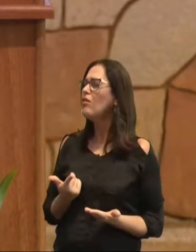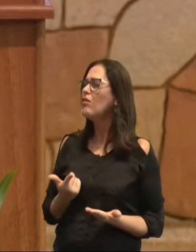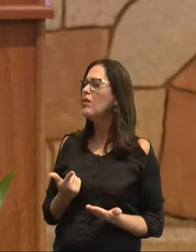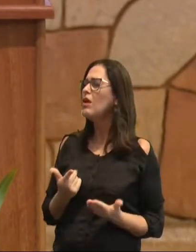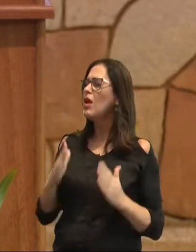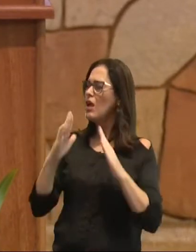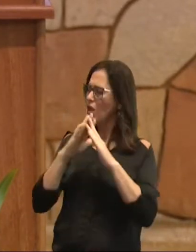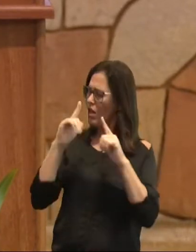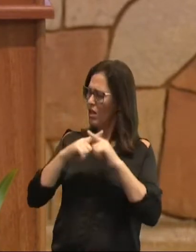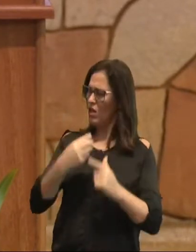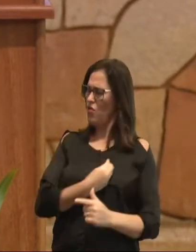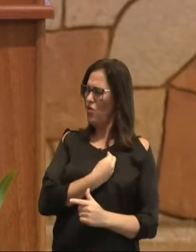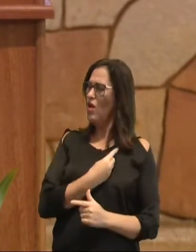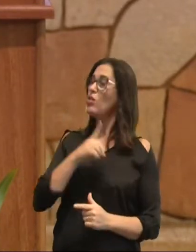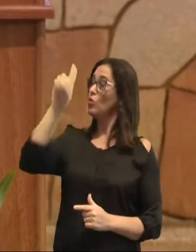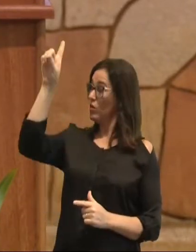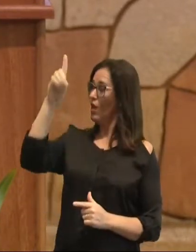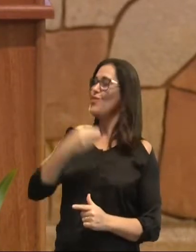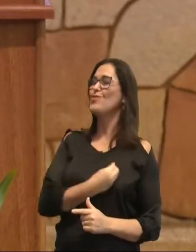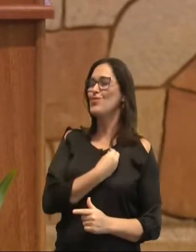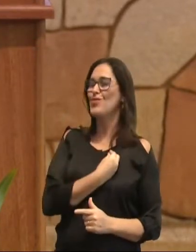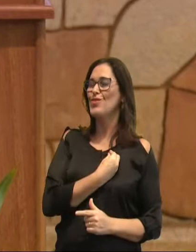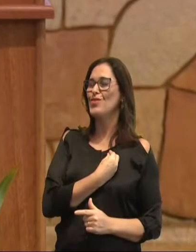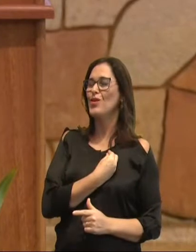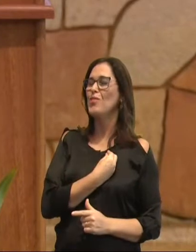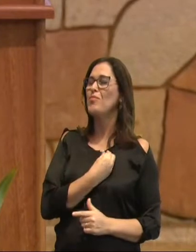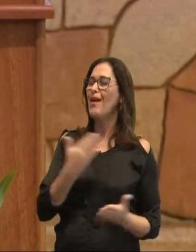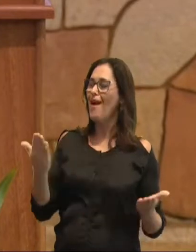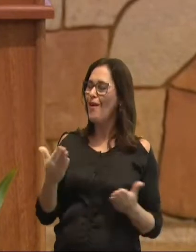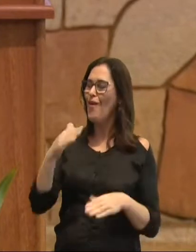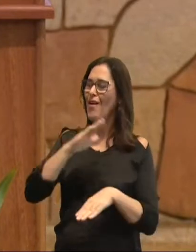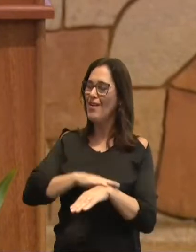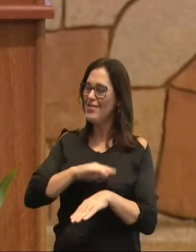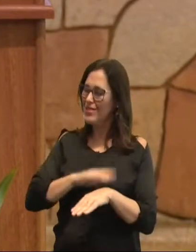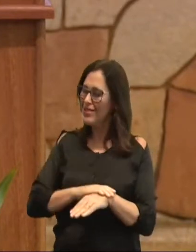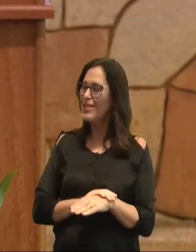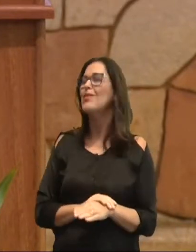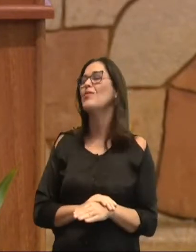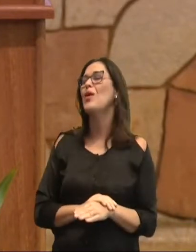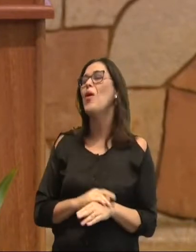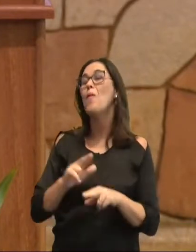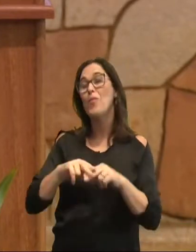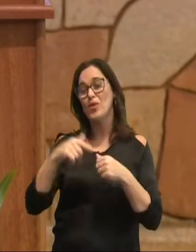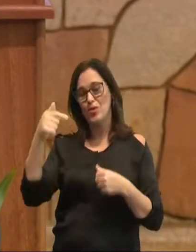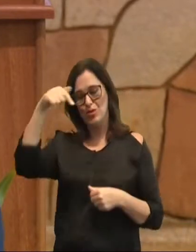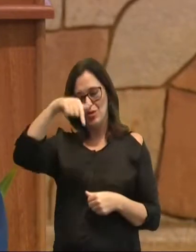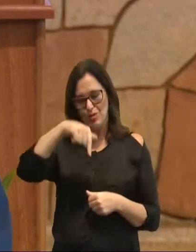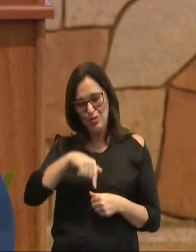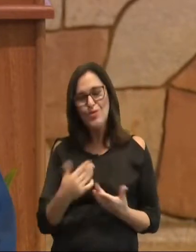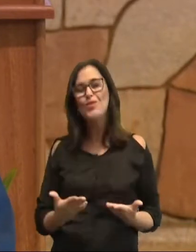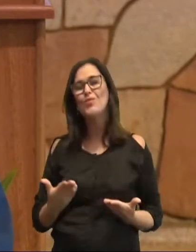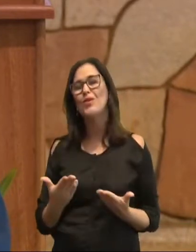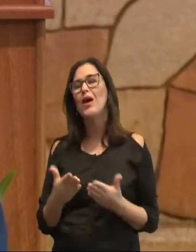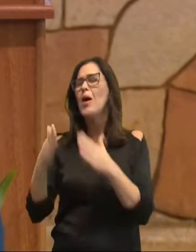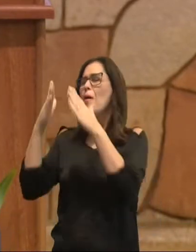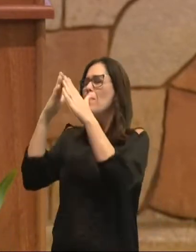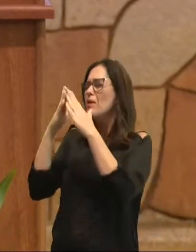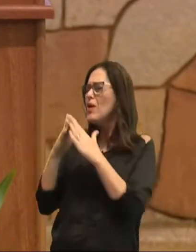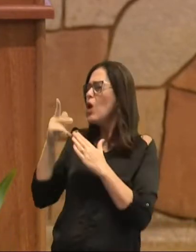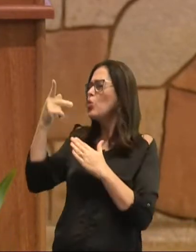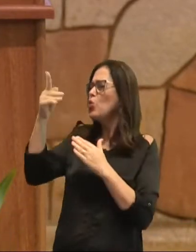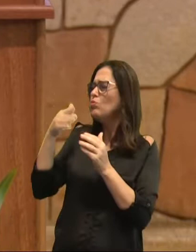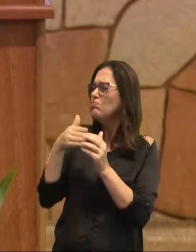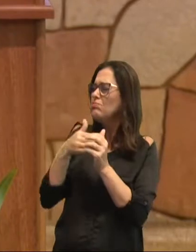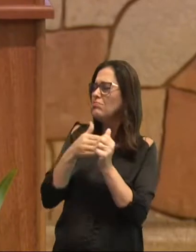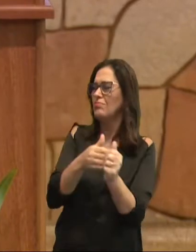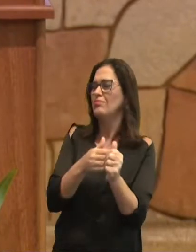igreja viva do Deus vivo para esse tempo. É por isso que estamos aqui, é para isso que pedimos a Tua direção,